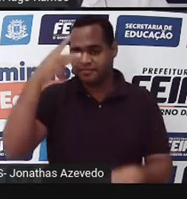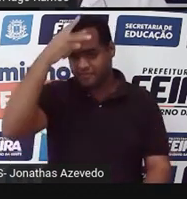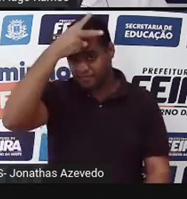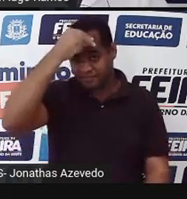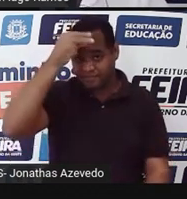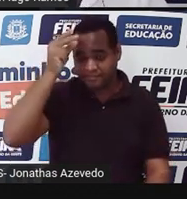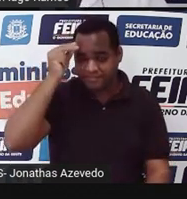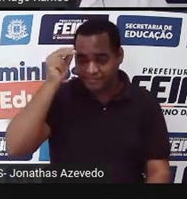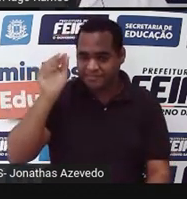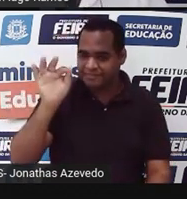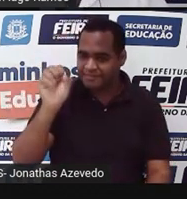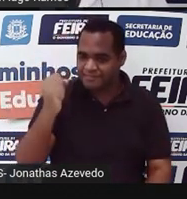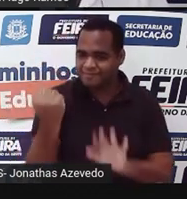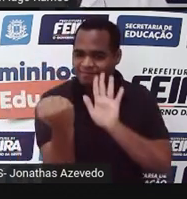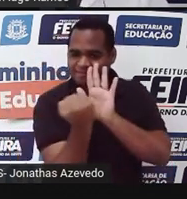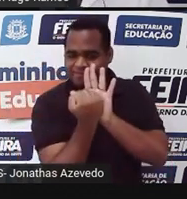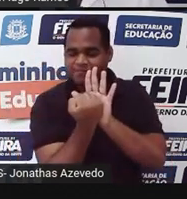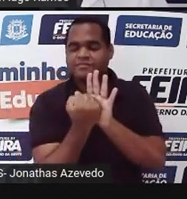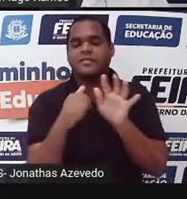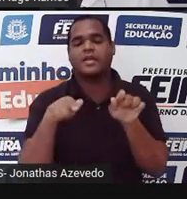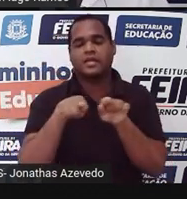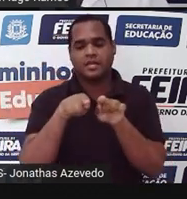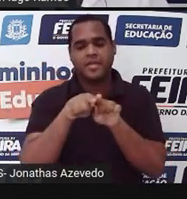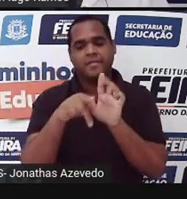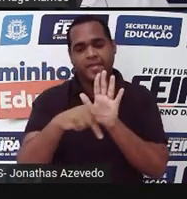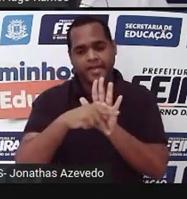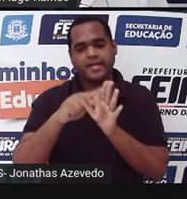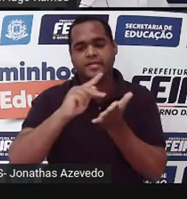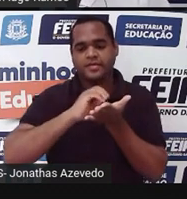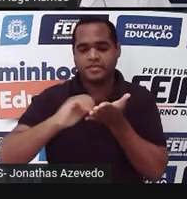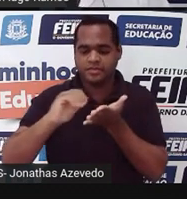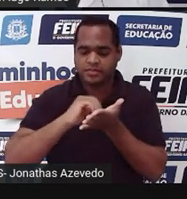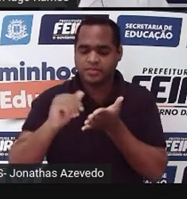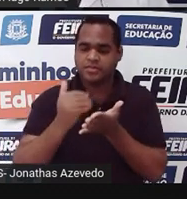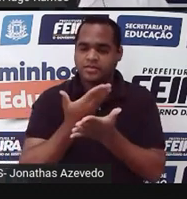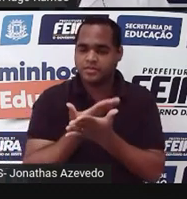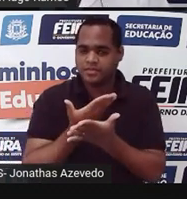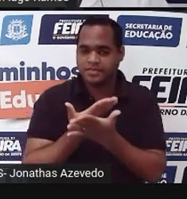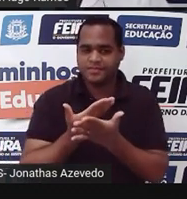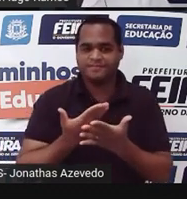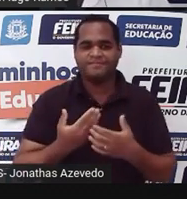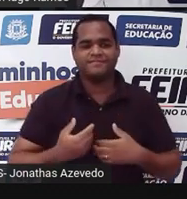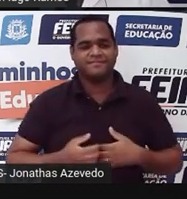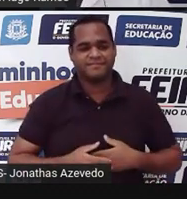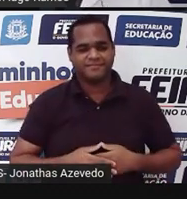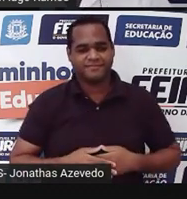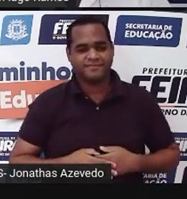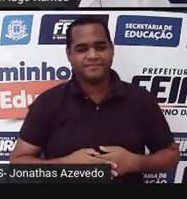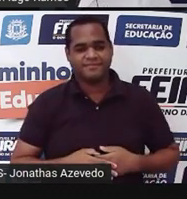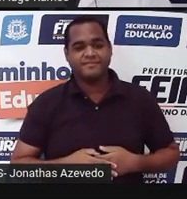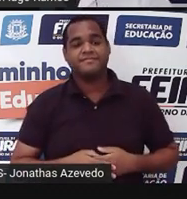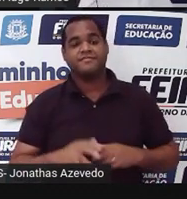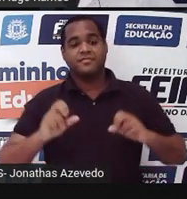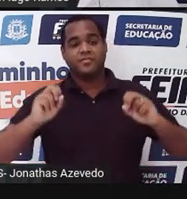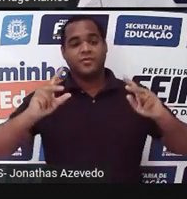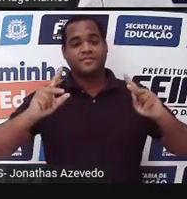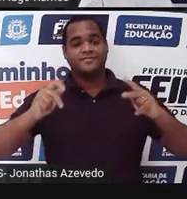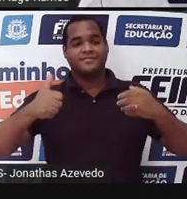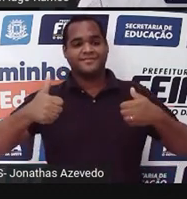Municipal de Feira de Santana e da própria Secretaria Municipal de Educação de Feira de Santana. Tá bom?